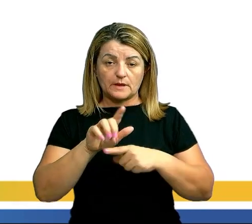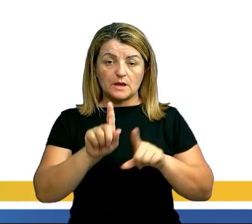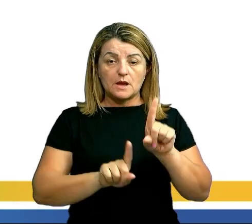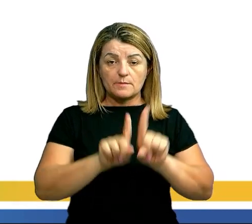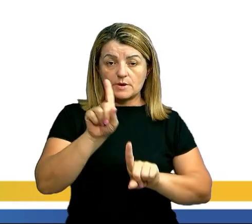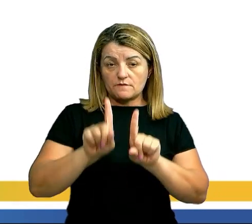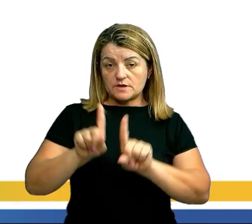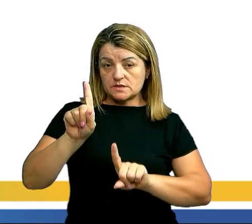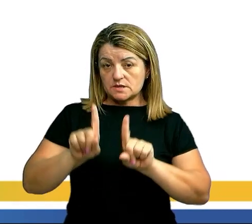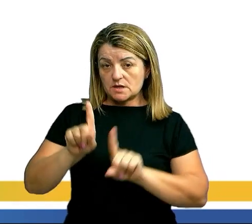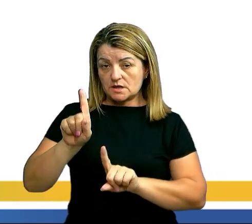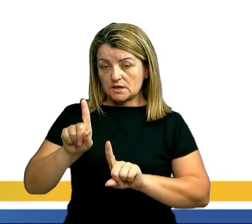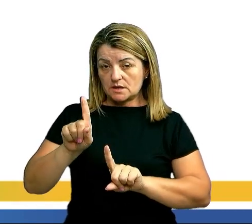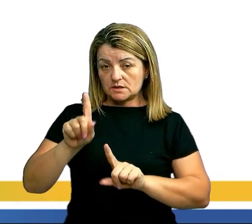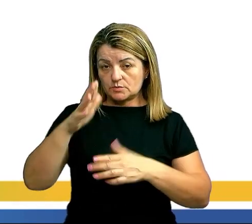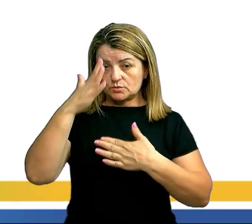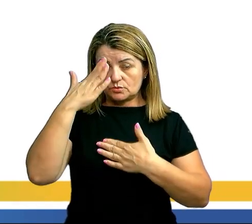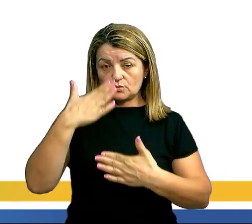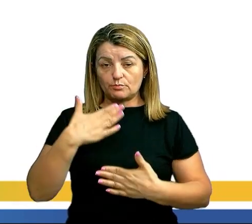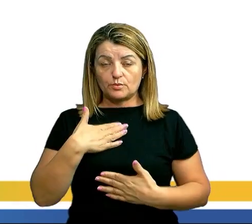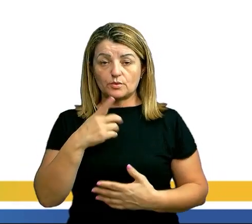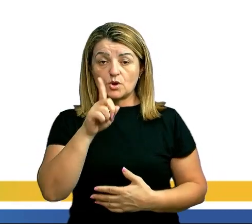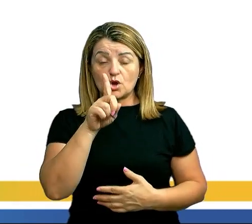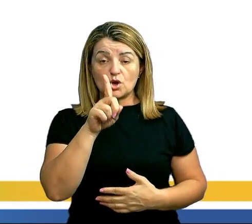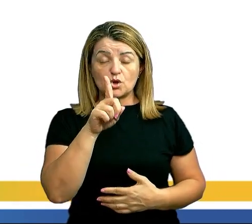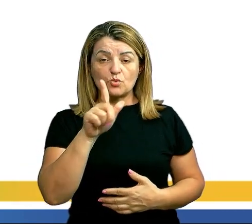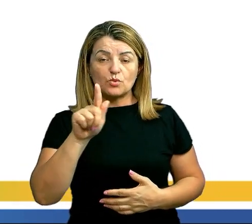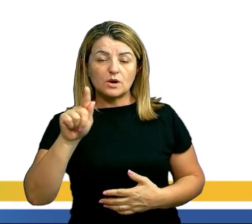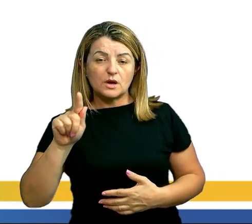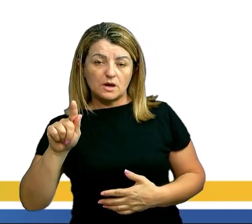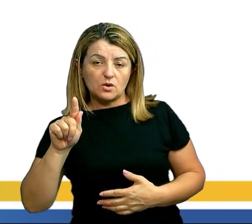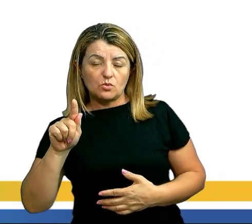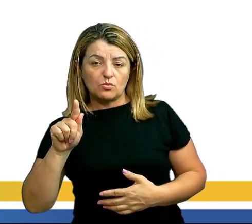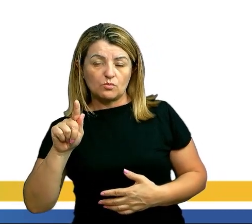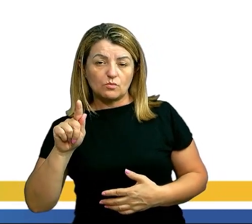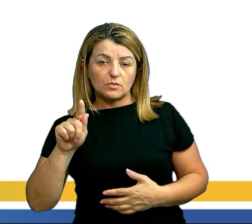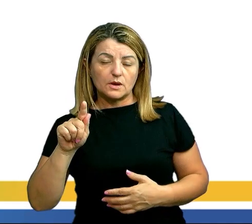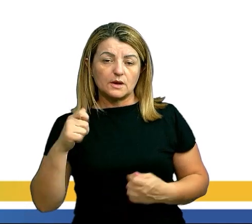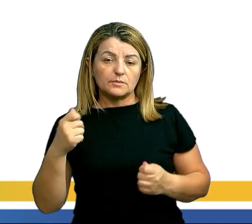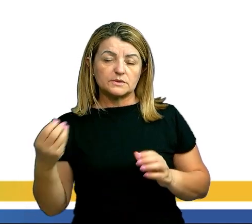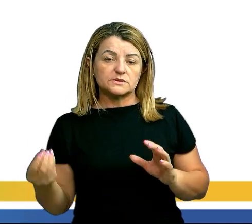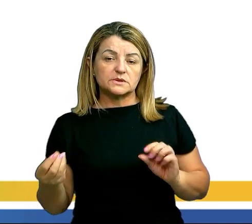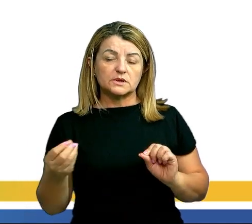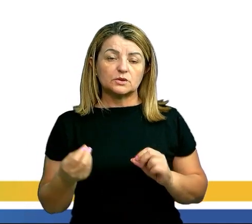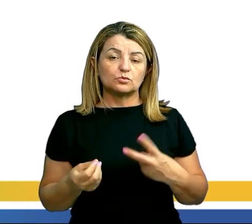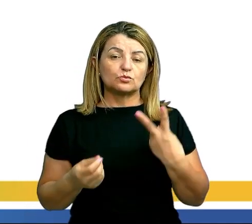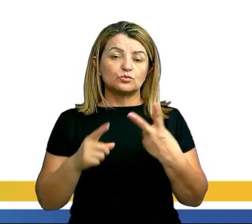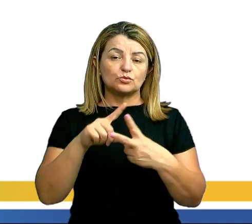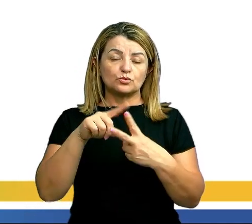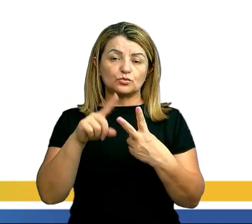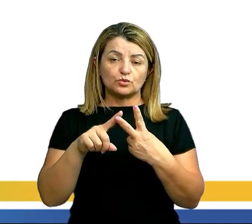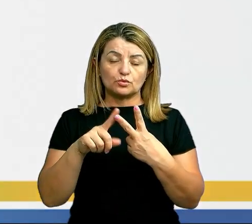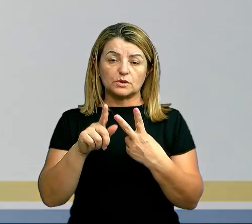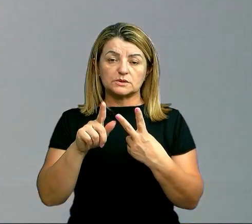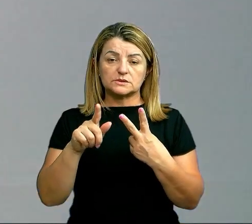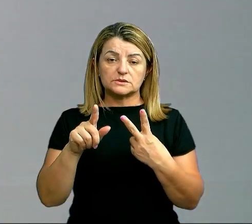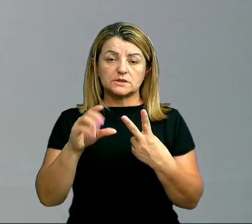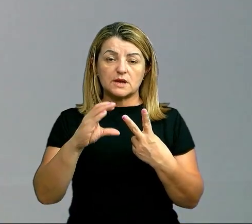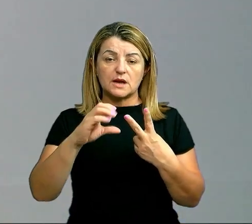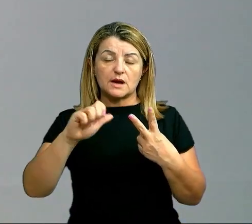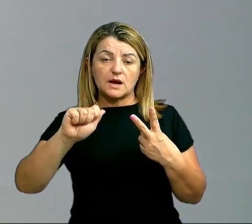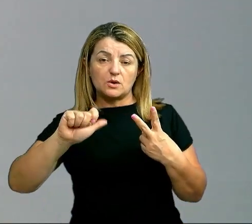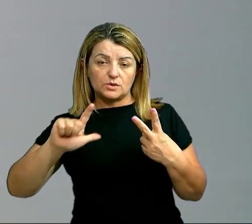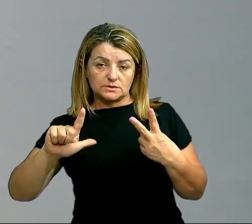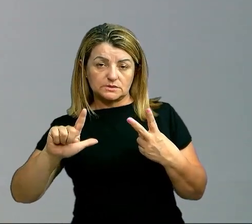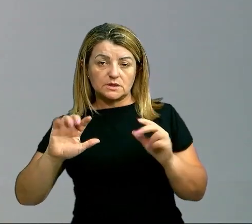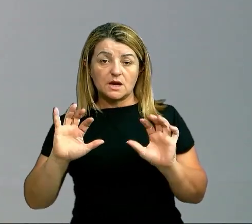temperatura desse corpo em 1 grau Celsius, precisamos fornecer a ele 2 calorias. Dessa forma, a gente